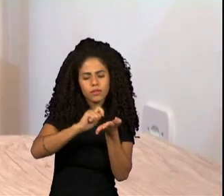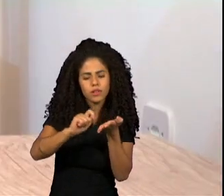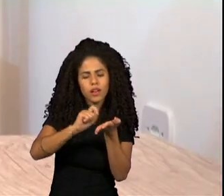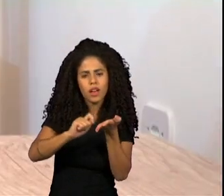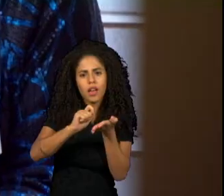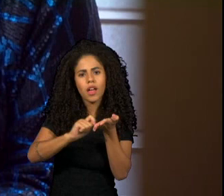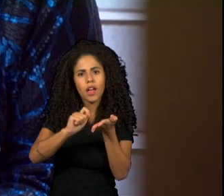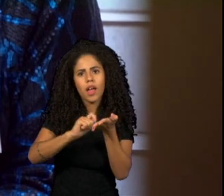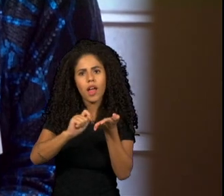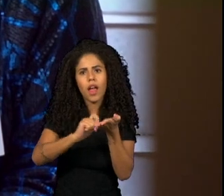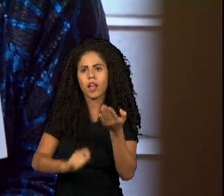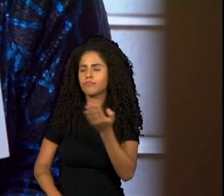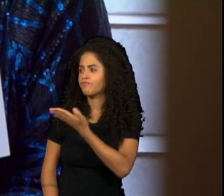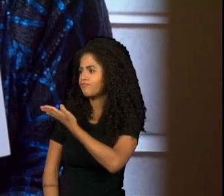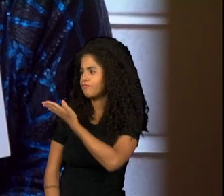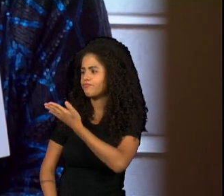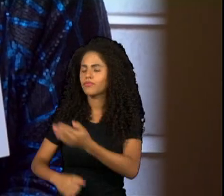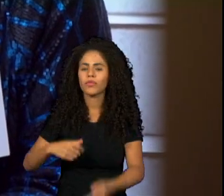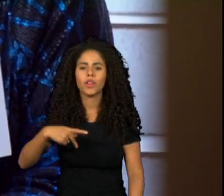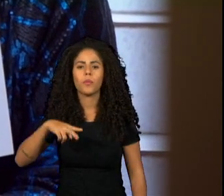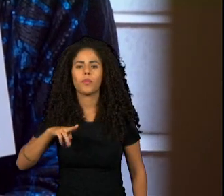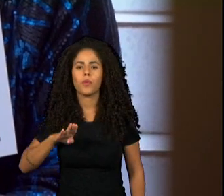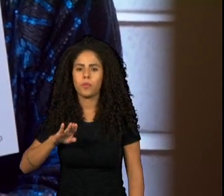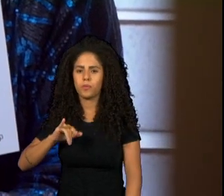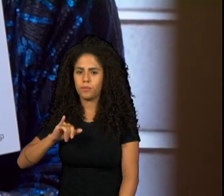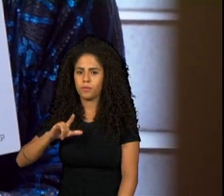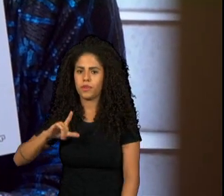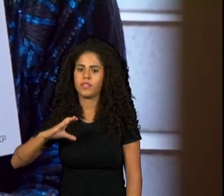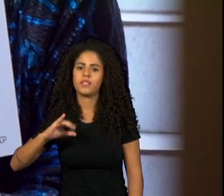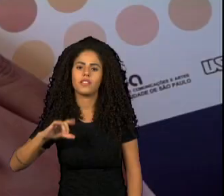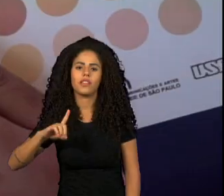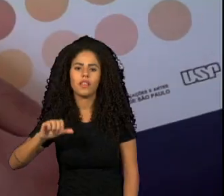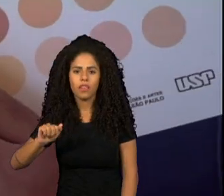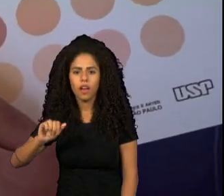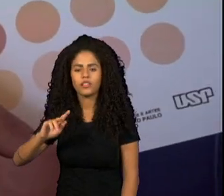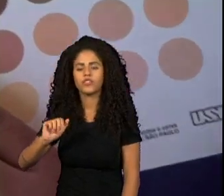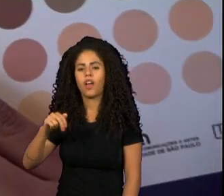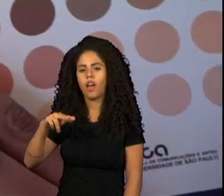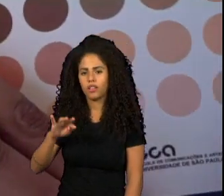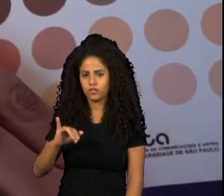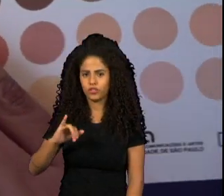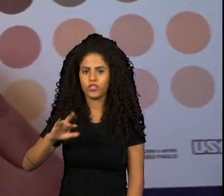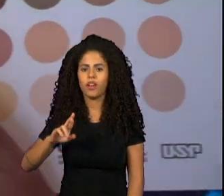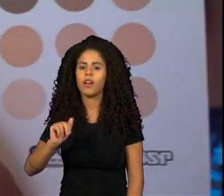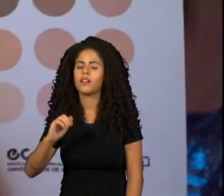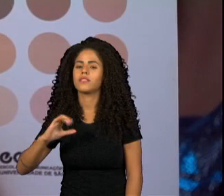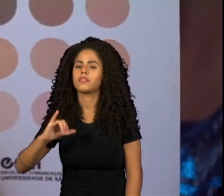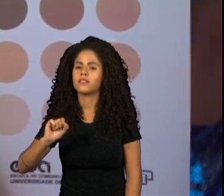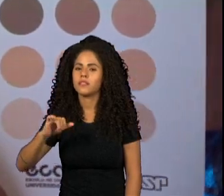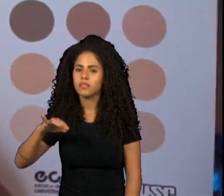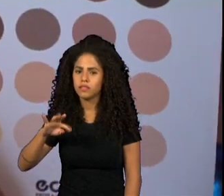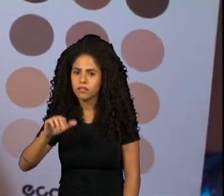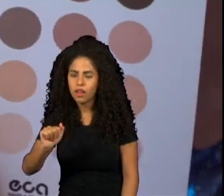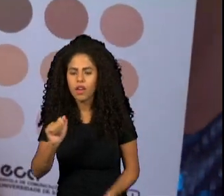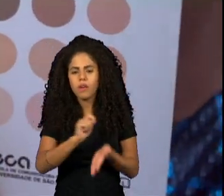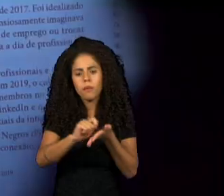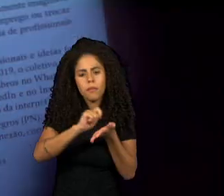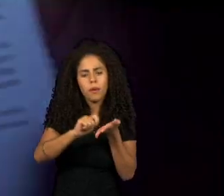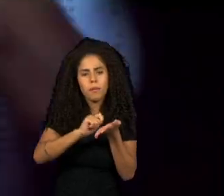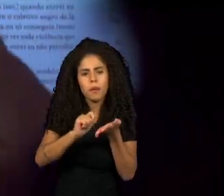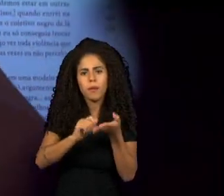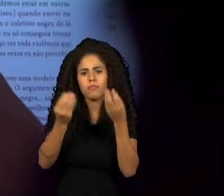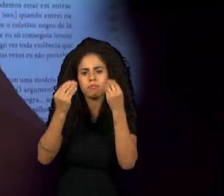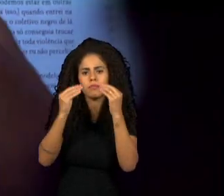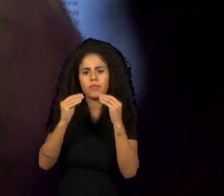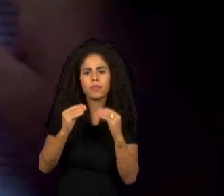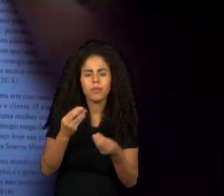Publicidade Antirracista. E esse livro aborda muito essa questão da necessidade da representatividade nas campanhas publicitárias, né?